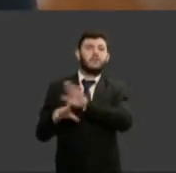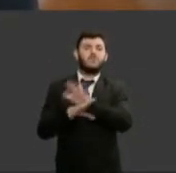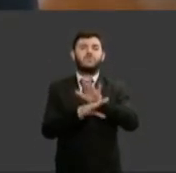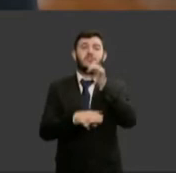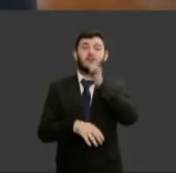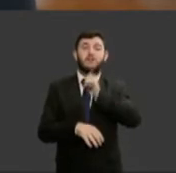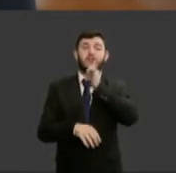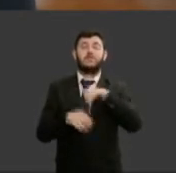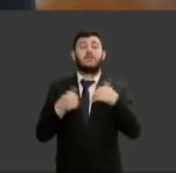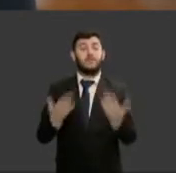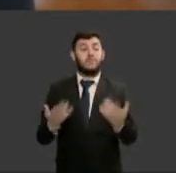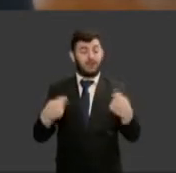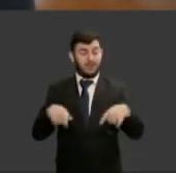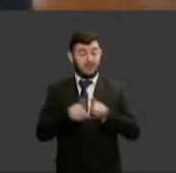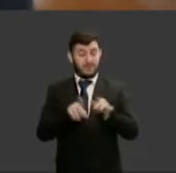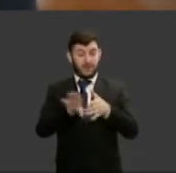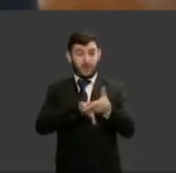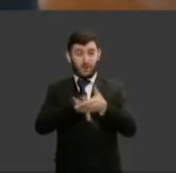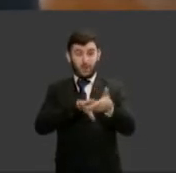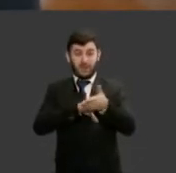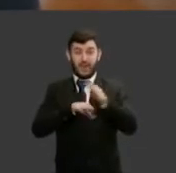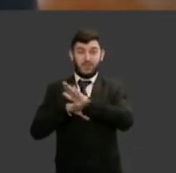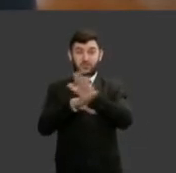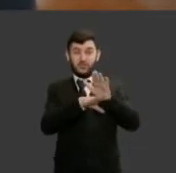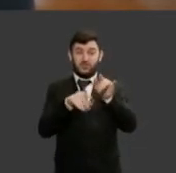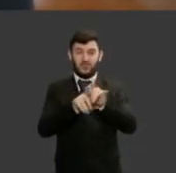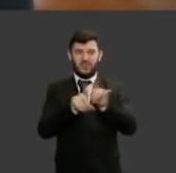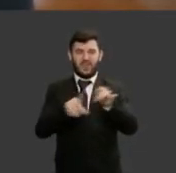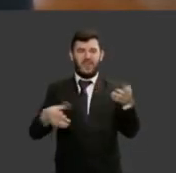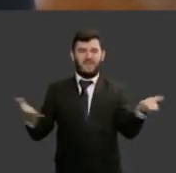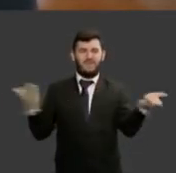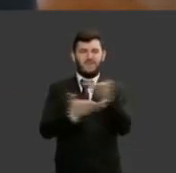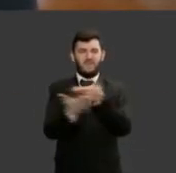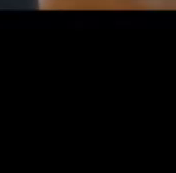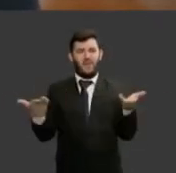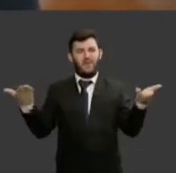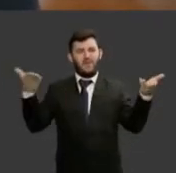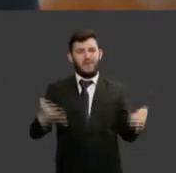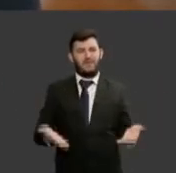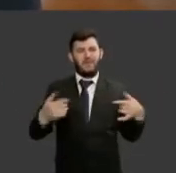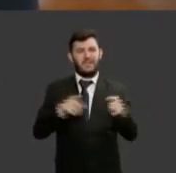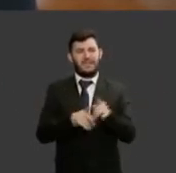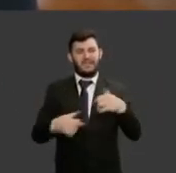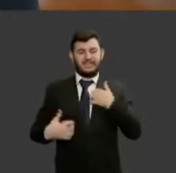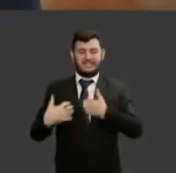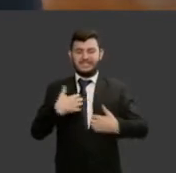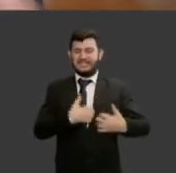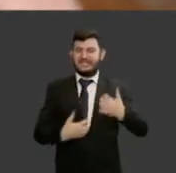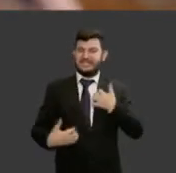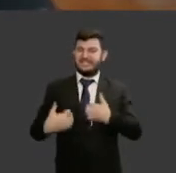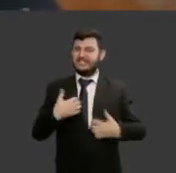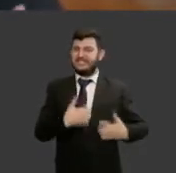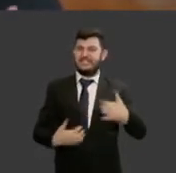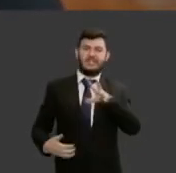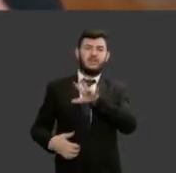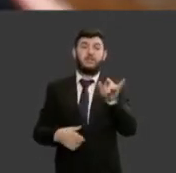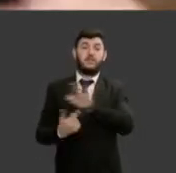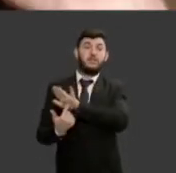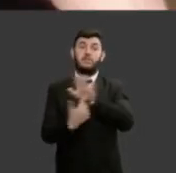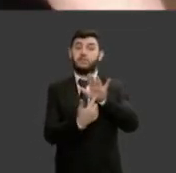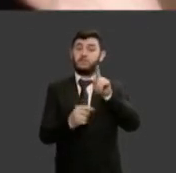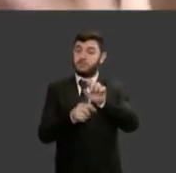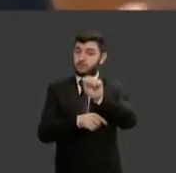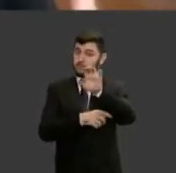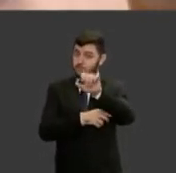envolvimento e numa indignação e é exatamente a indignação que vai trazer uma ação e